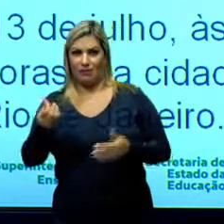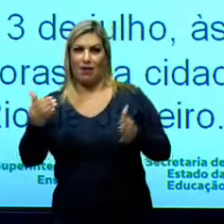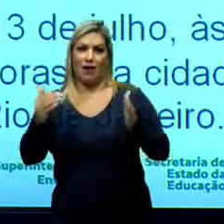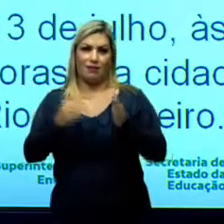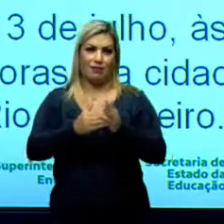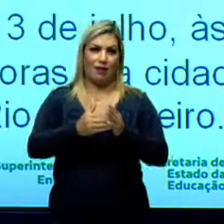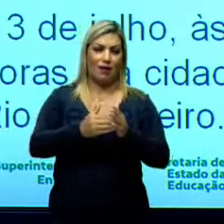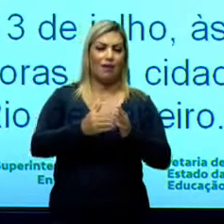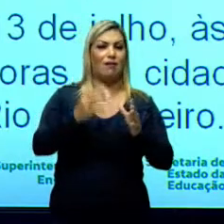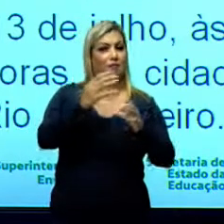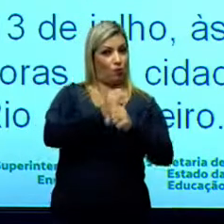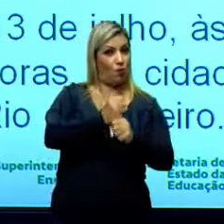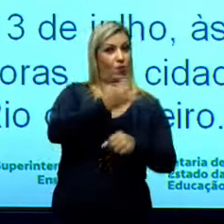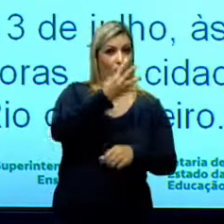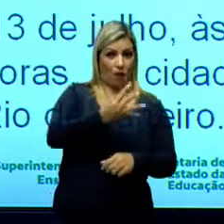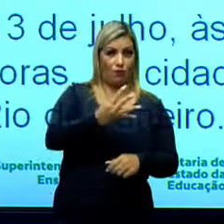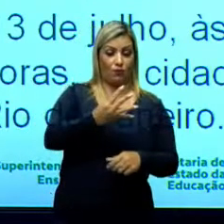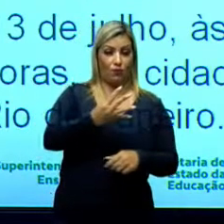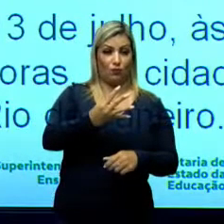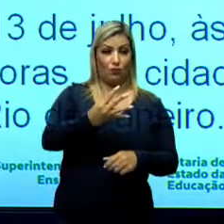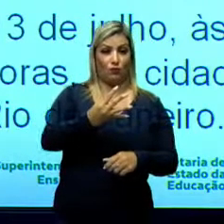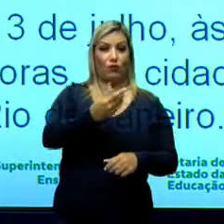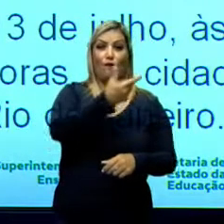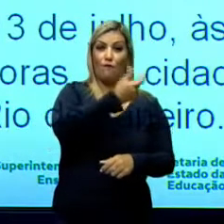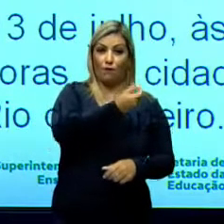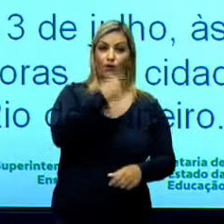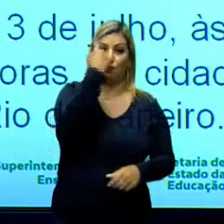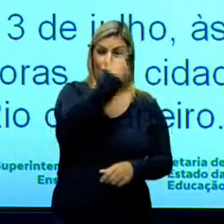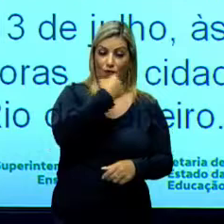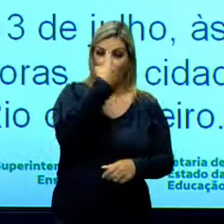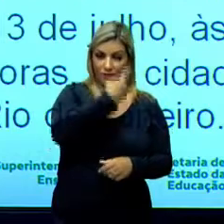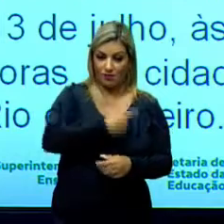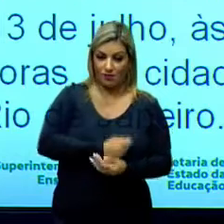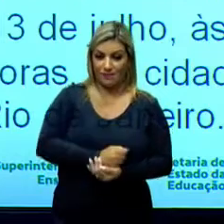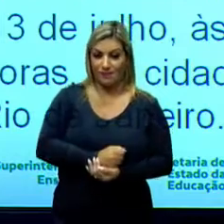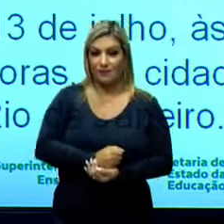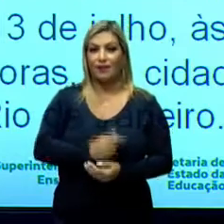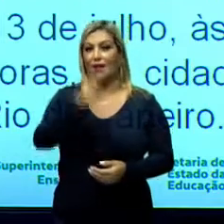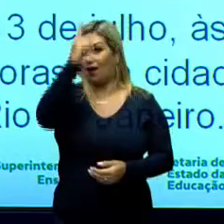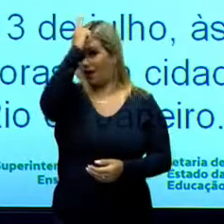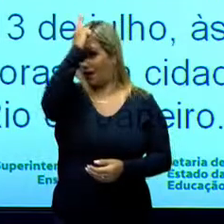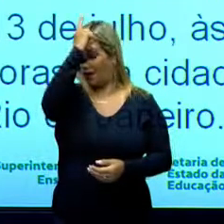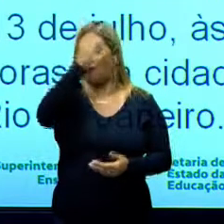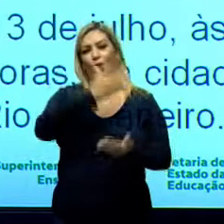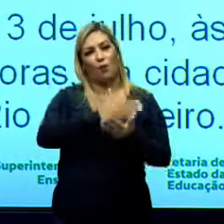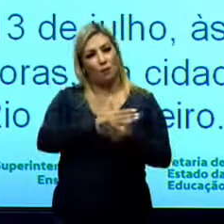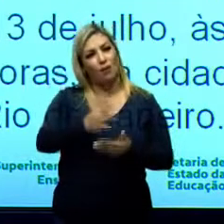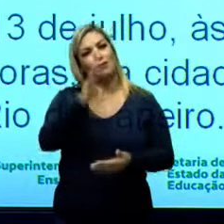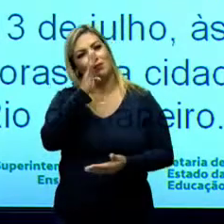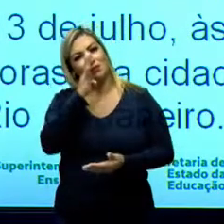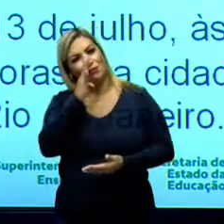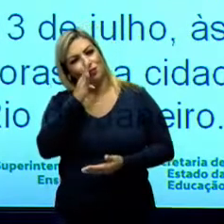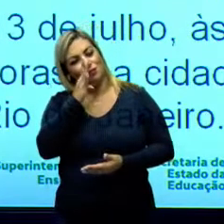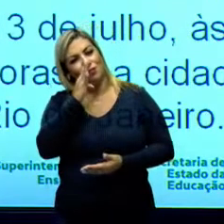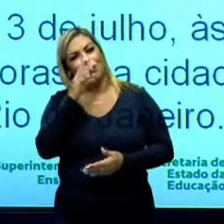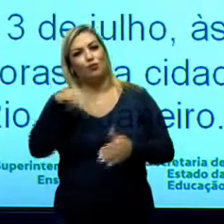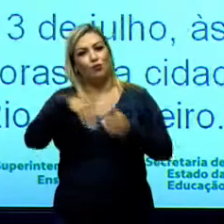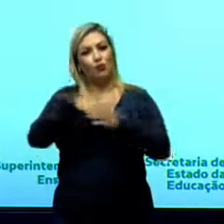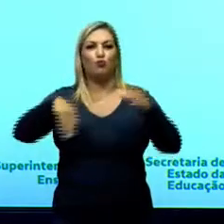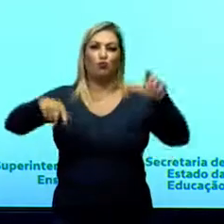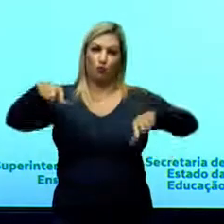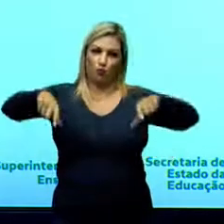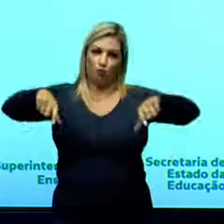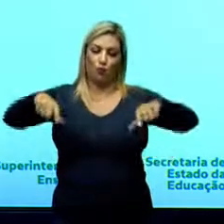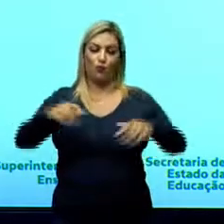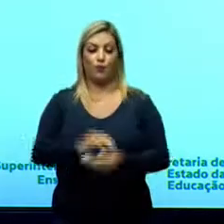eu vou somar 4 horas. Então, 20 horas é a hora que os alemães começariam a assistir o jogo. Só